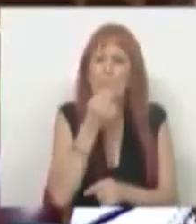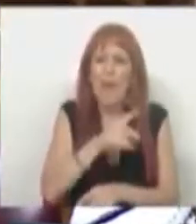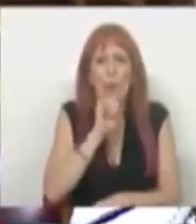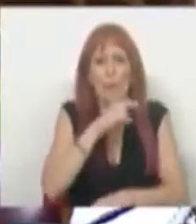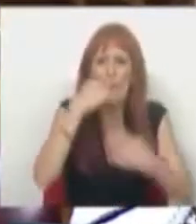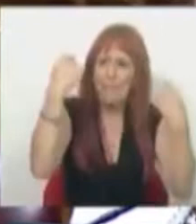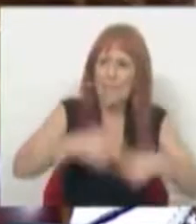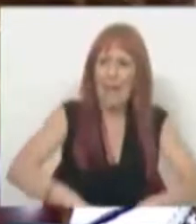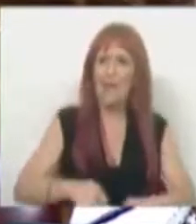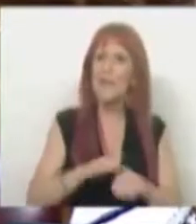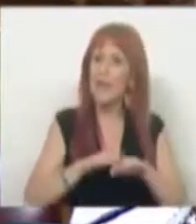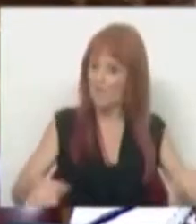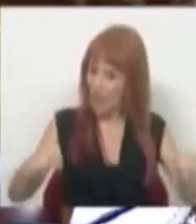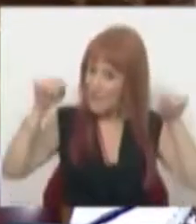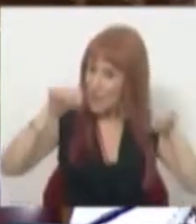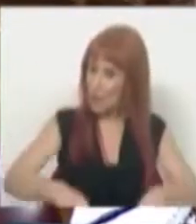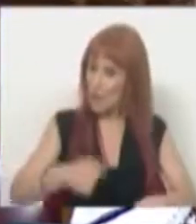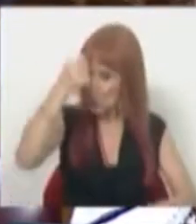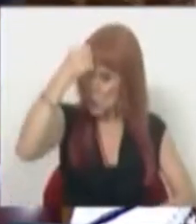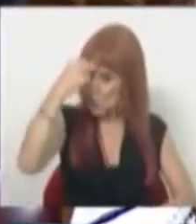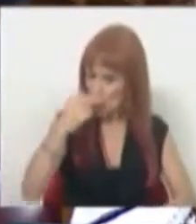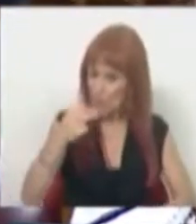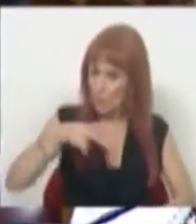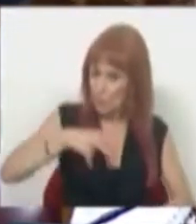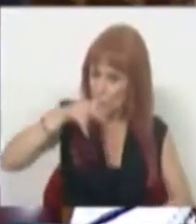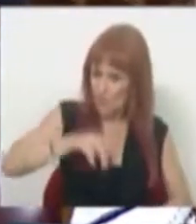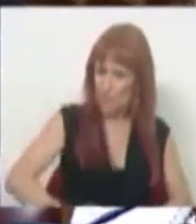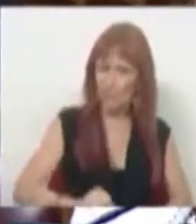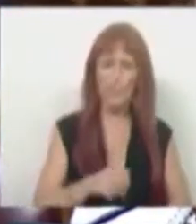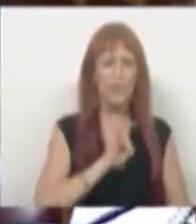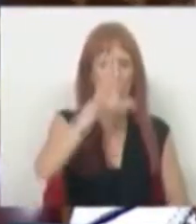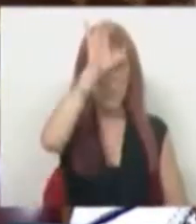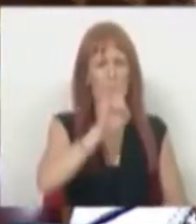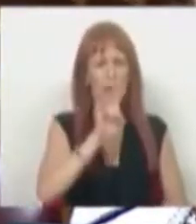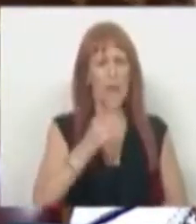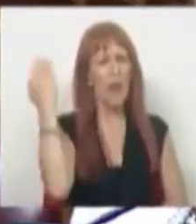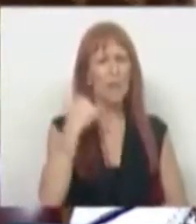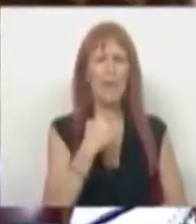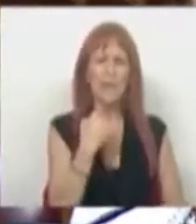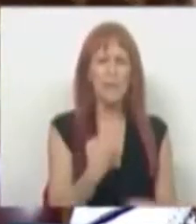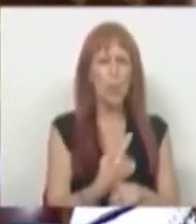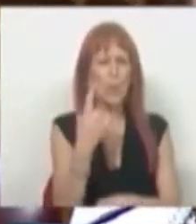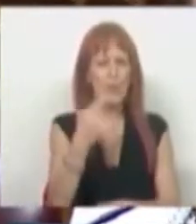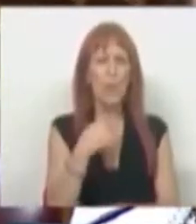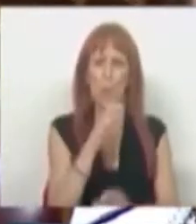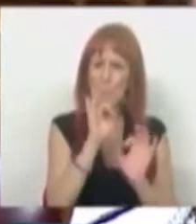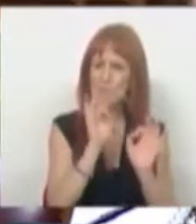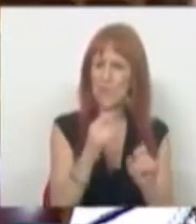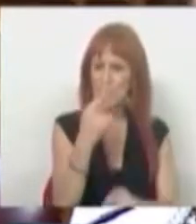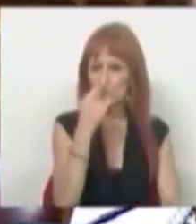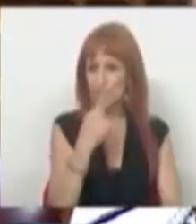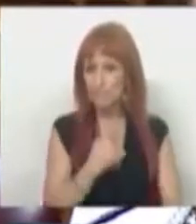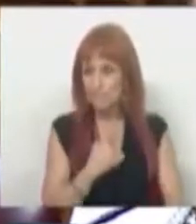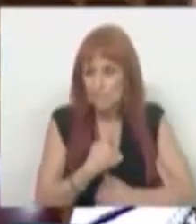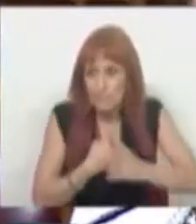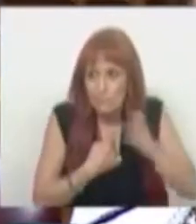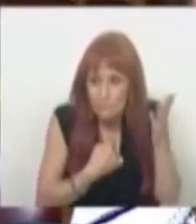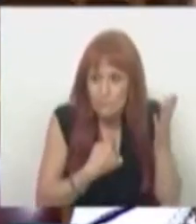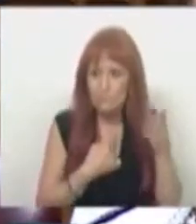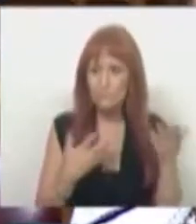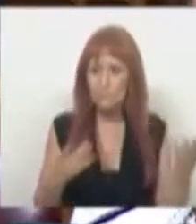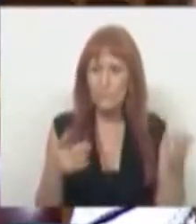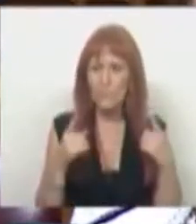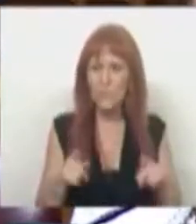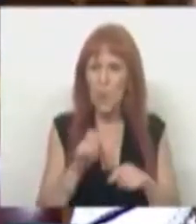oportunidades nesta fase da história do país. Senhor Primeiro-Ministro, há pouco disse uma coisa que estou certo que foi um lapso e que assim